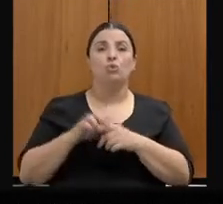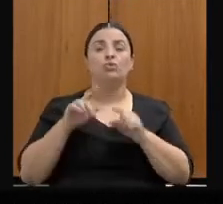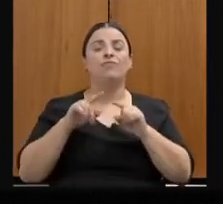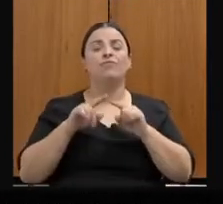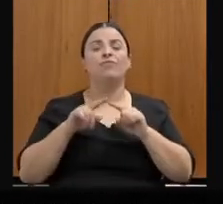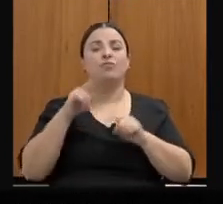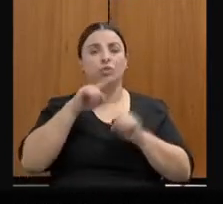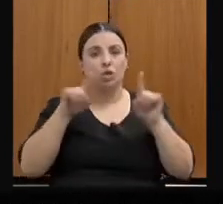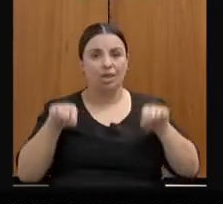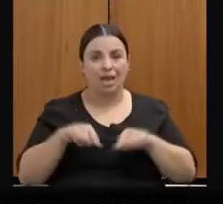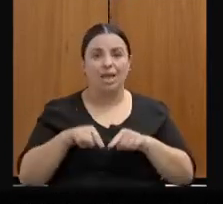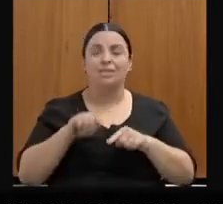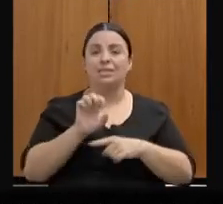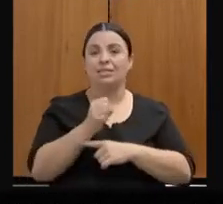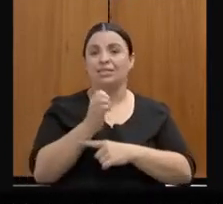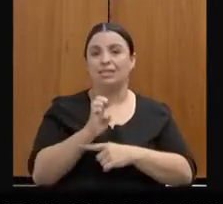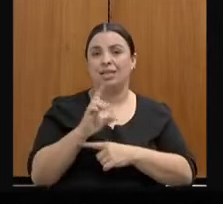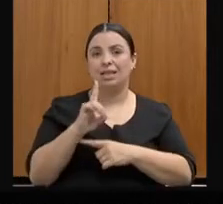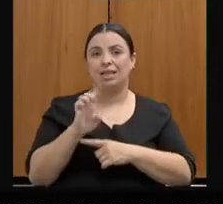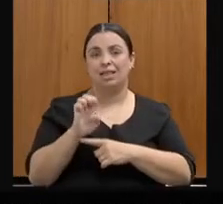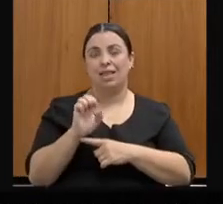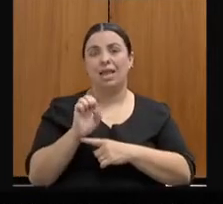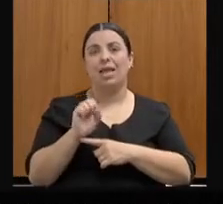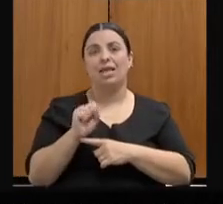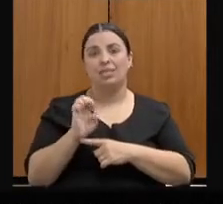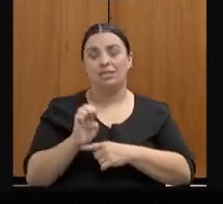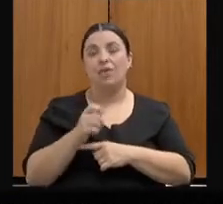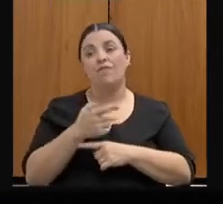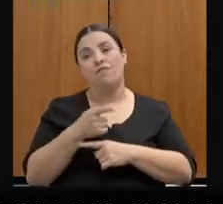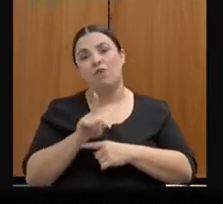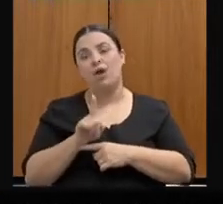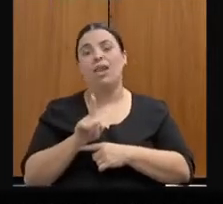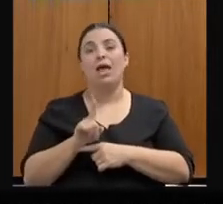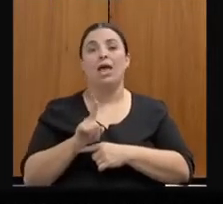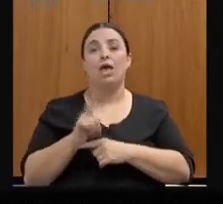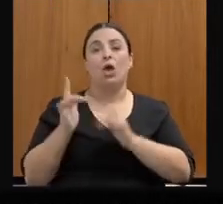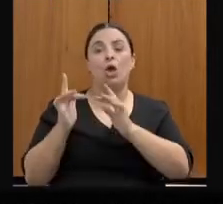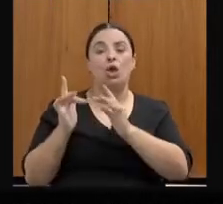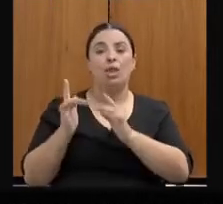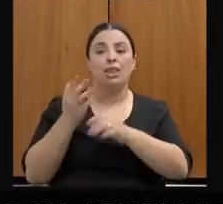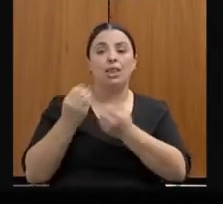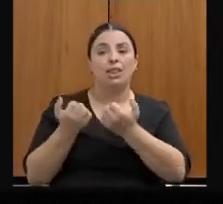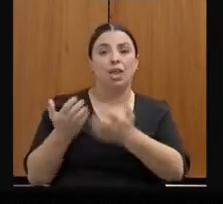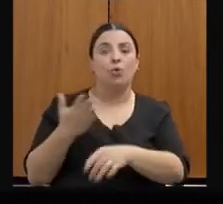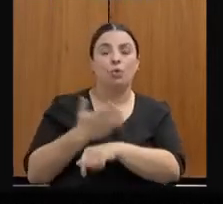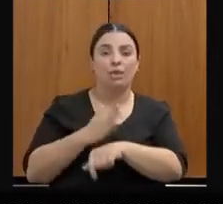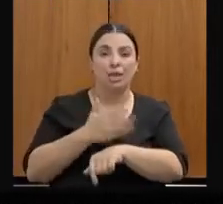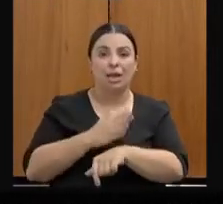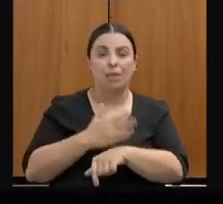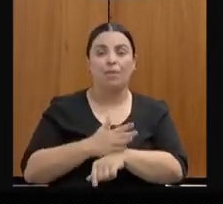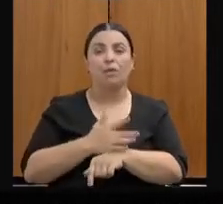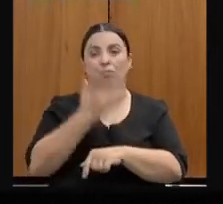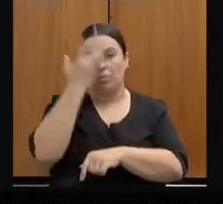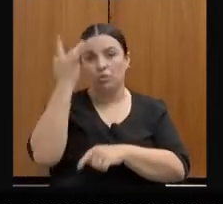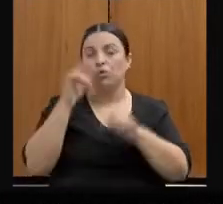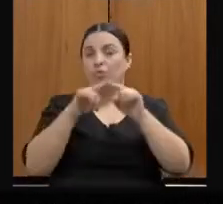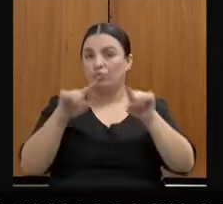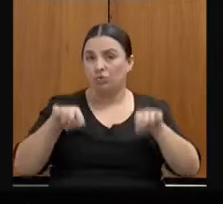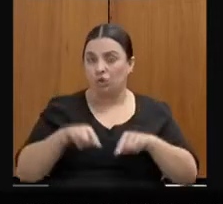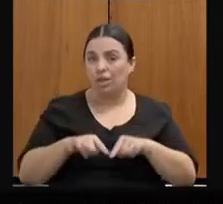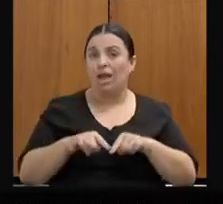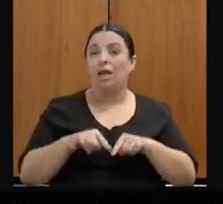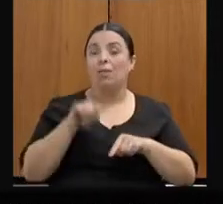fizeram contato para que os nossos servidores fossem capacitados para poder aprender a direcionar a mulher para poder